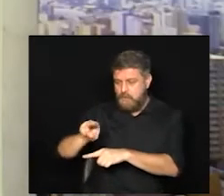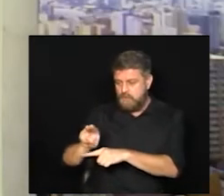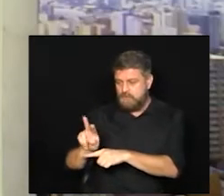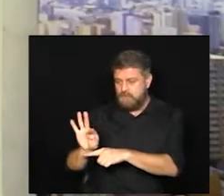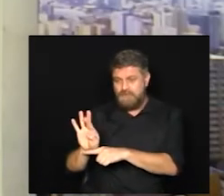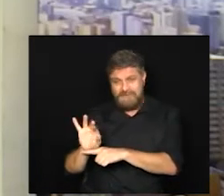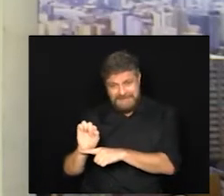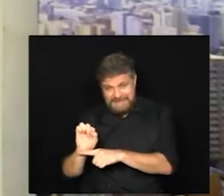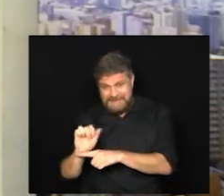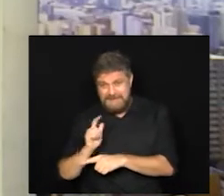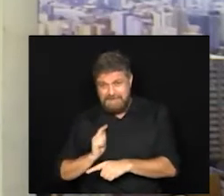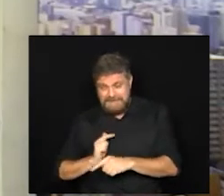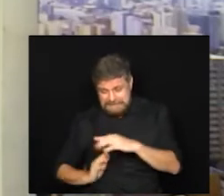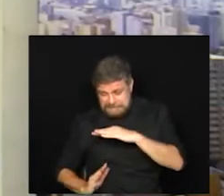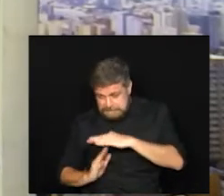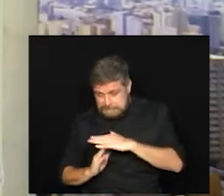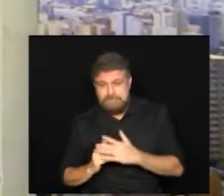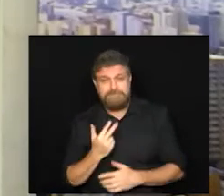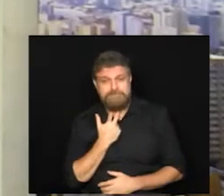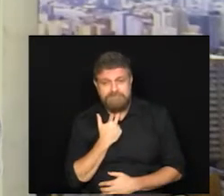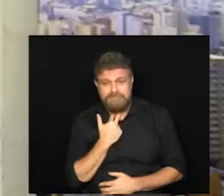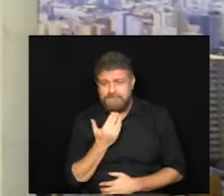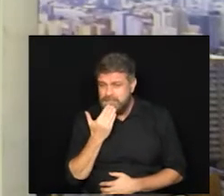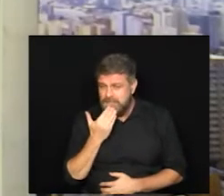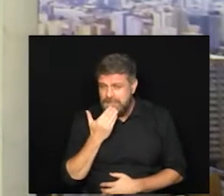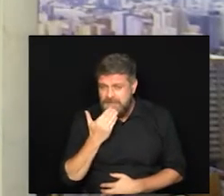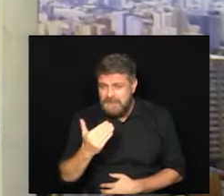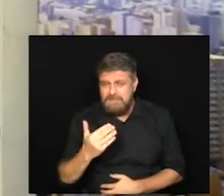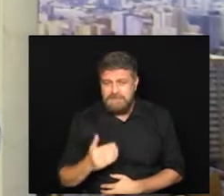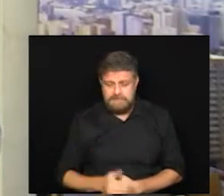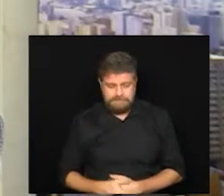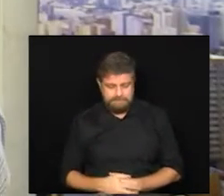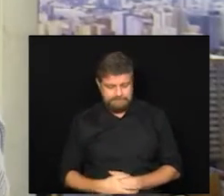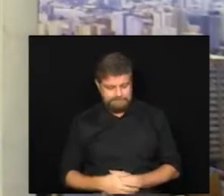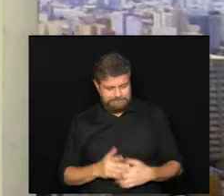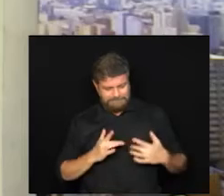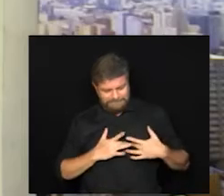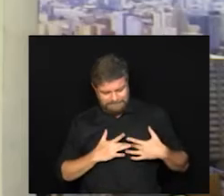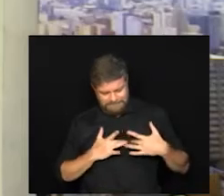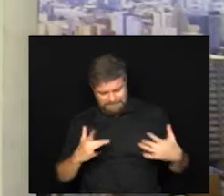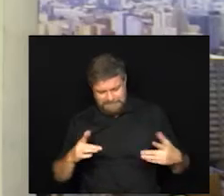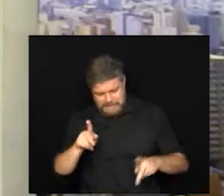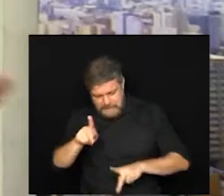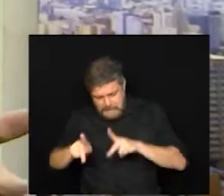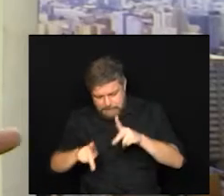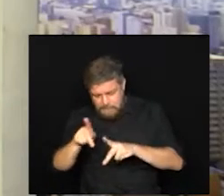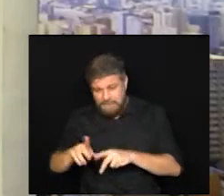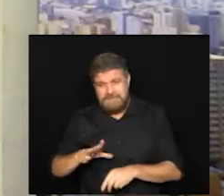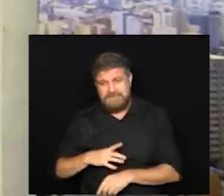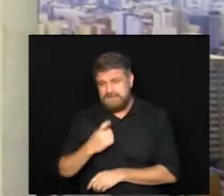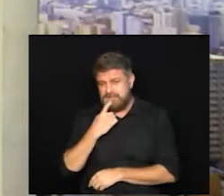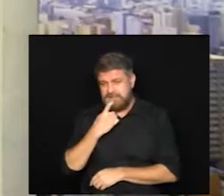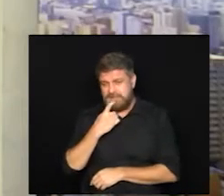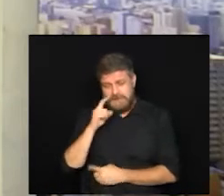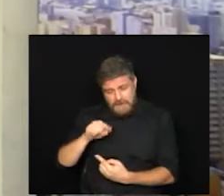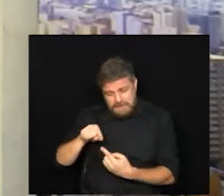a gente apela a esse espírito solidário da população de Campinas porque ajude a cidade